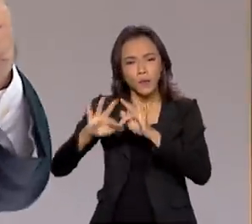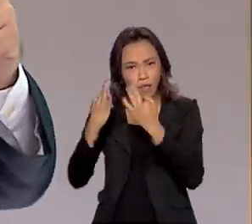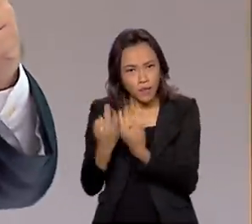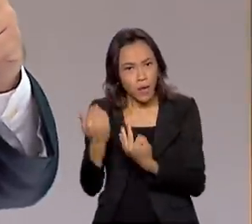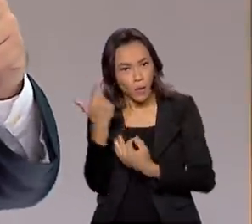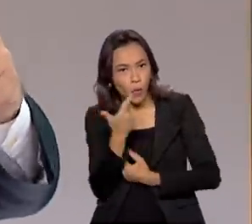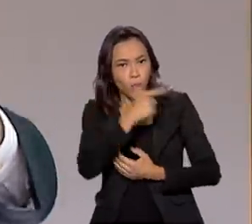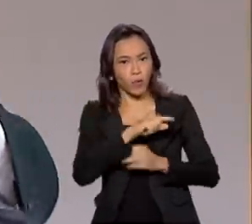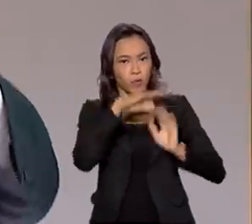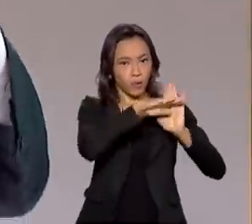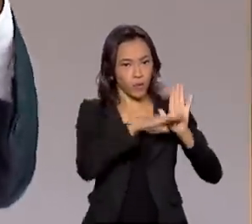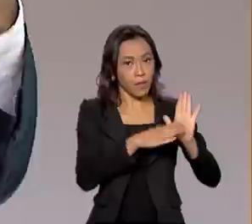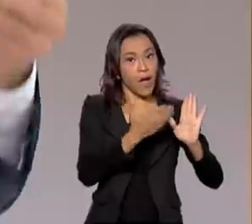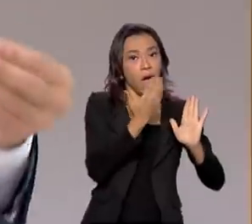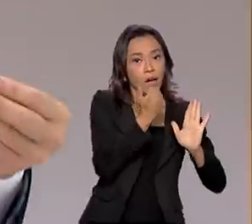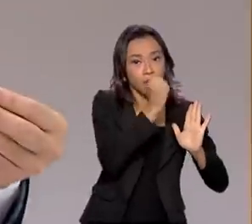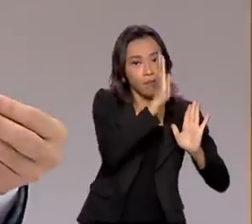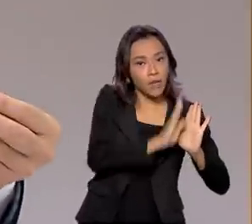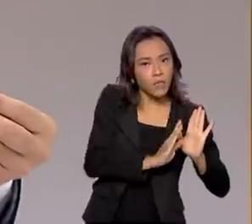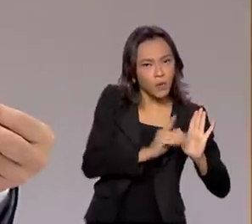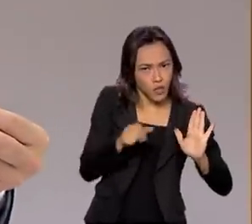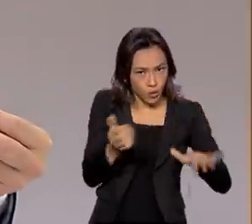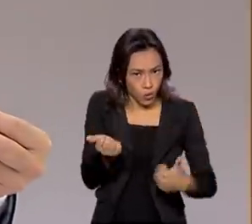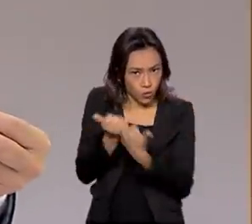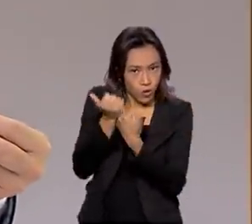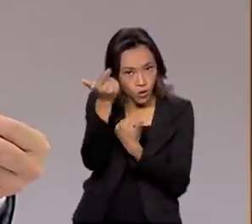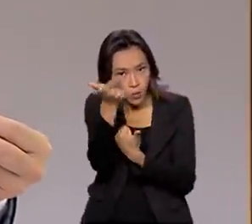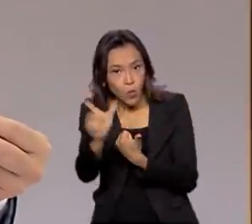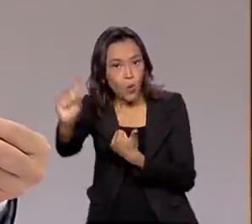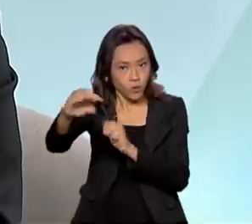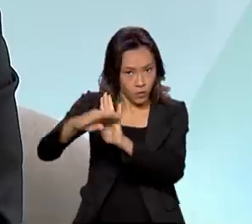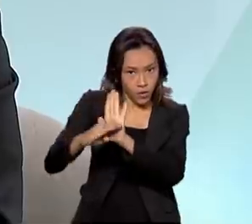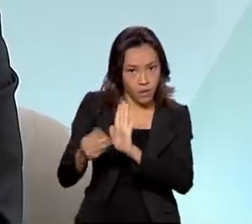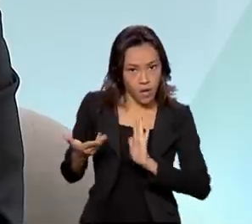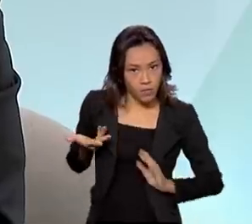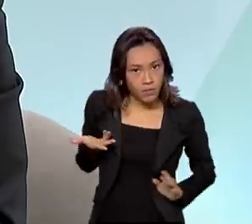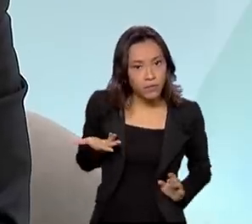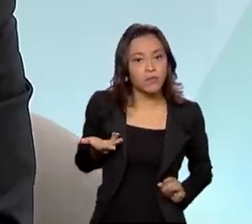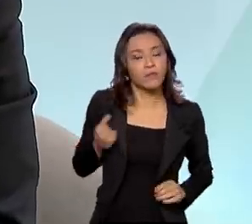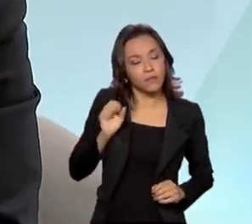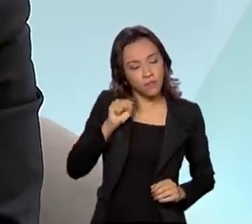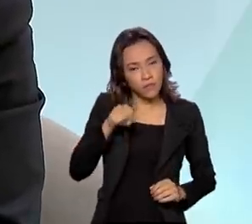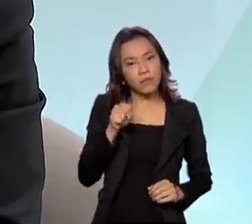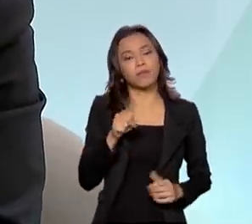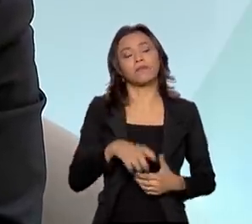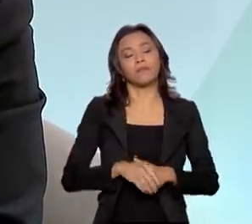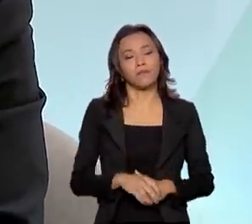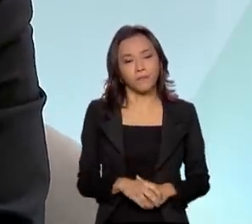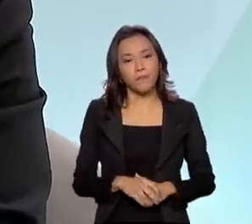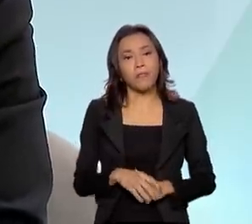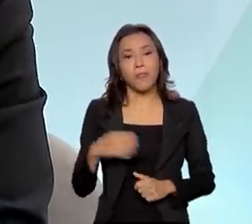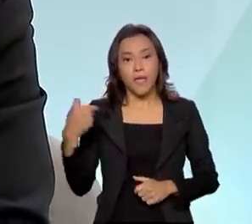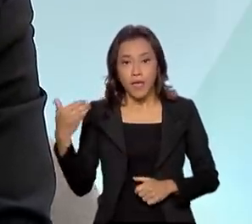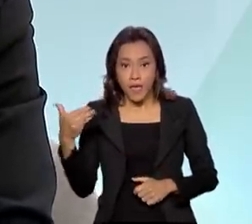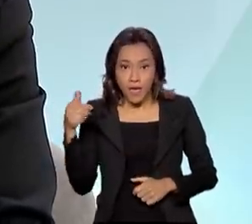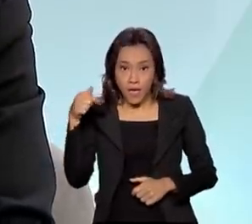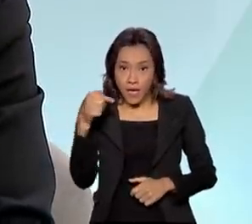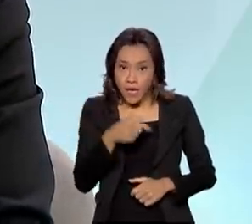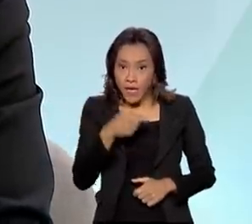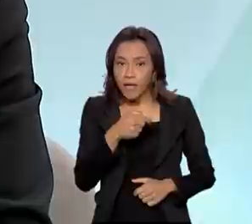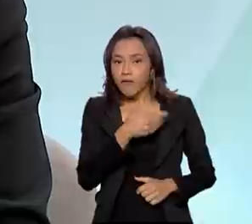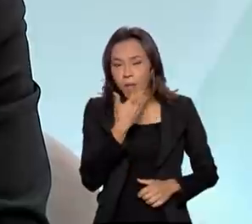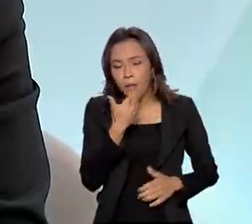Brasil. Ele substitui o programa de aquisição de alimentos, é isso, ministro? Sim, ele vai no viés de